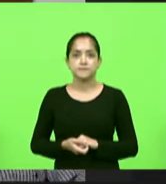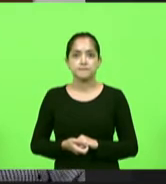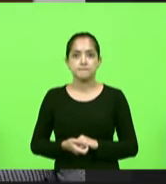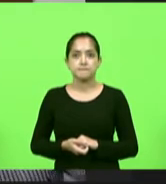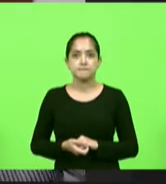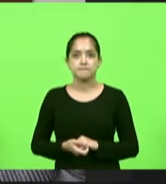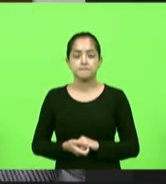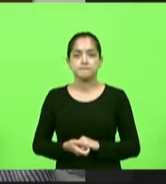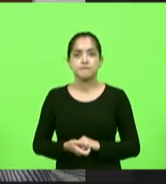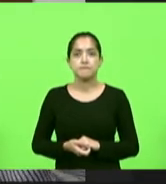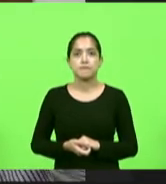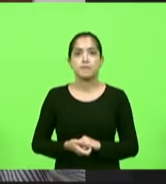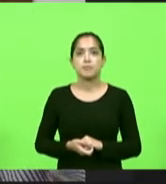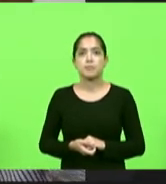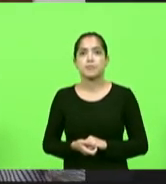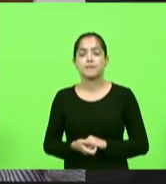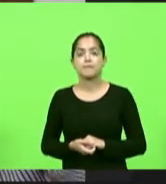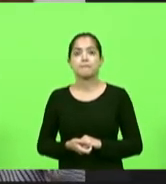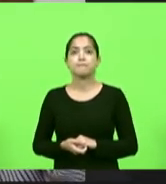Sr.